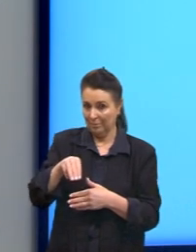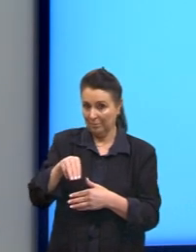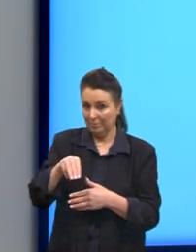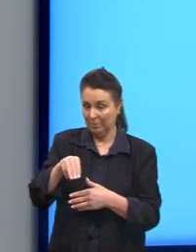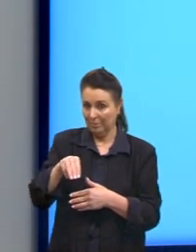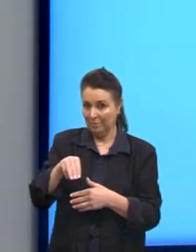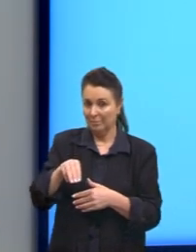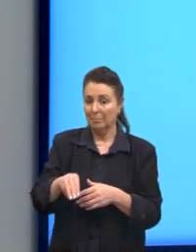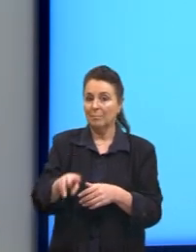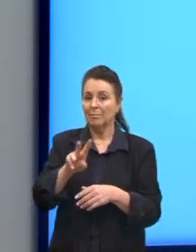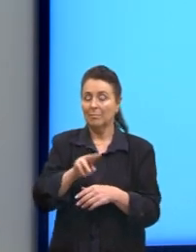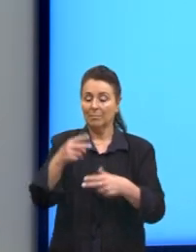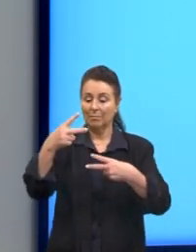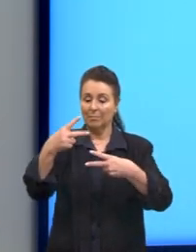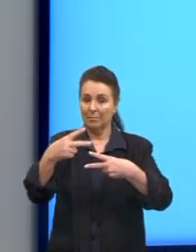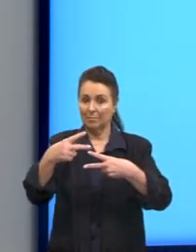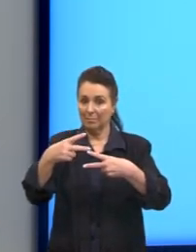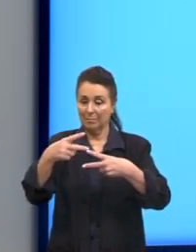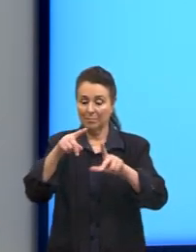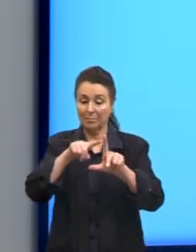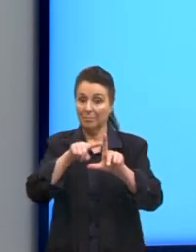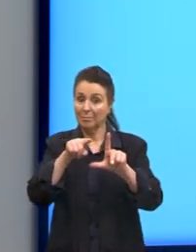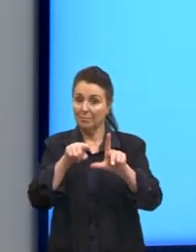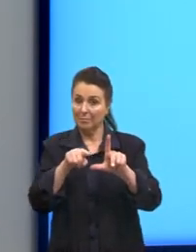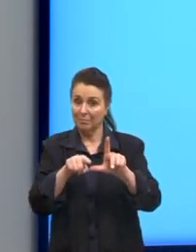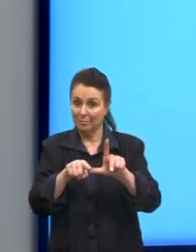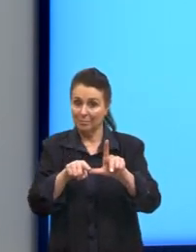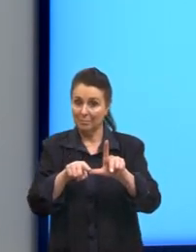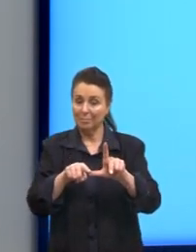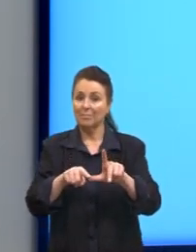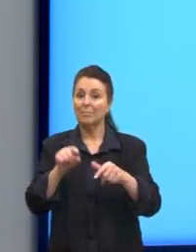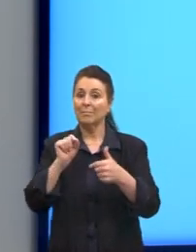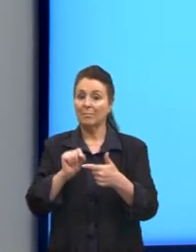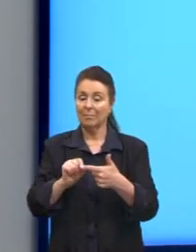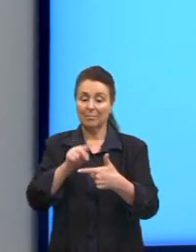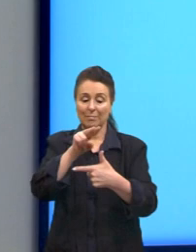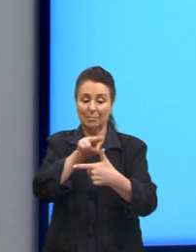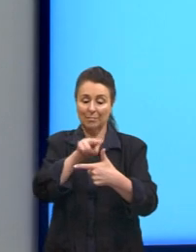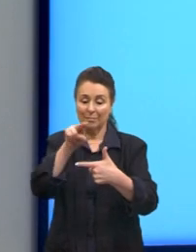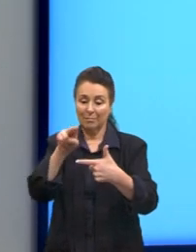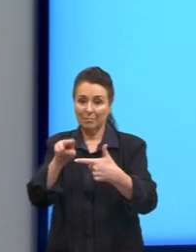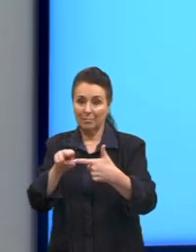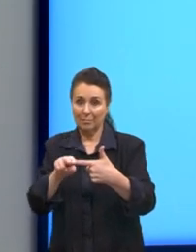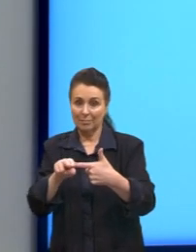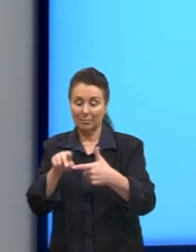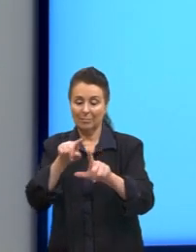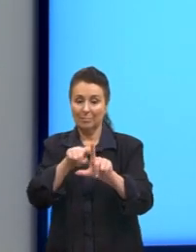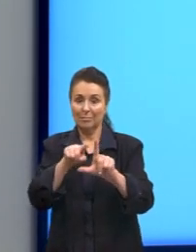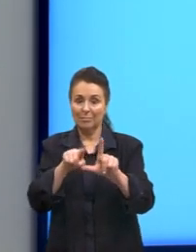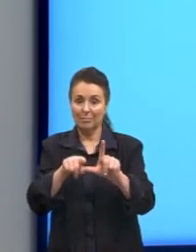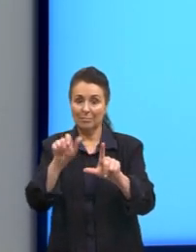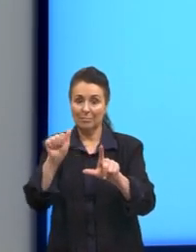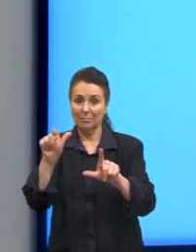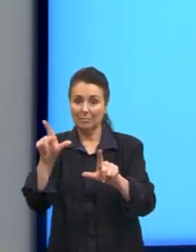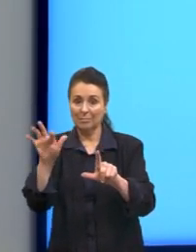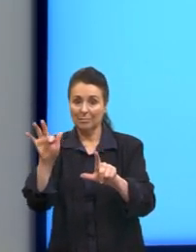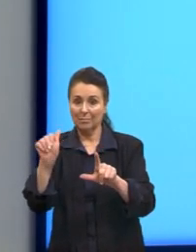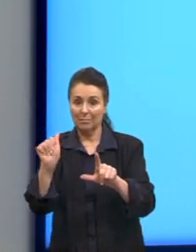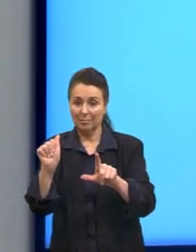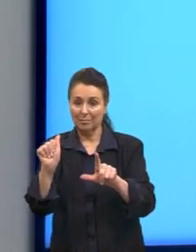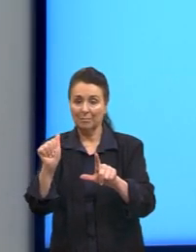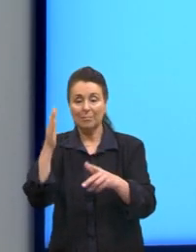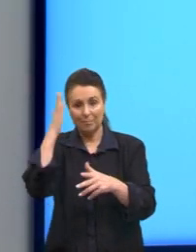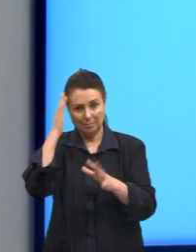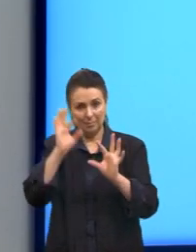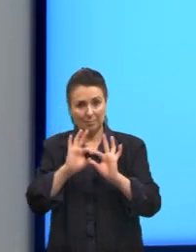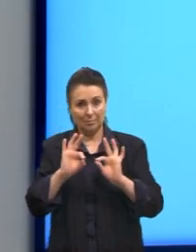então, o nosso coeficiente angular, é a tangente desse ângulo que nós temos, o ângulo alfa. Eu sei a medida